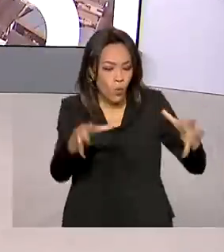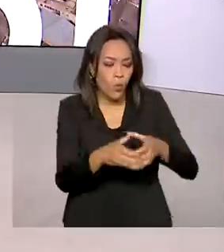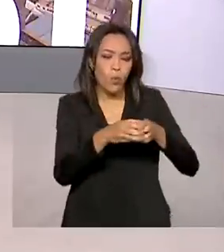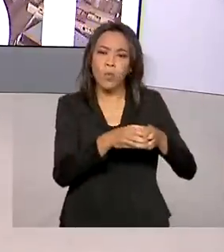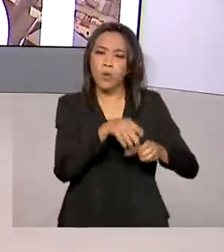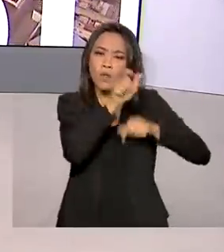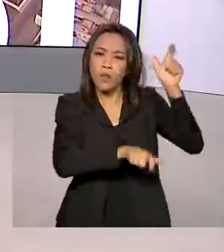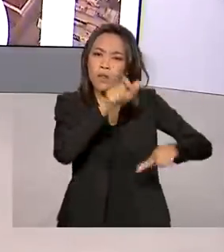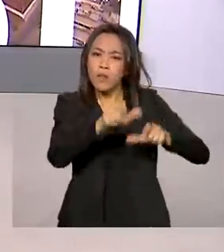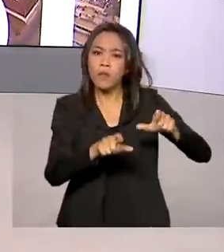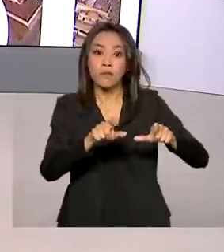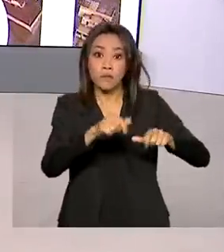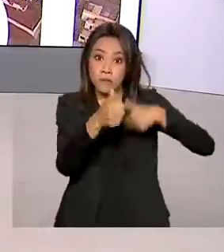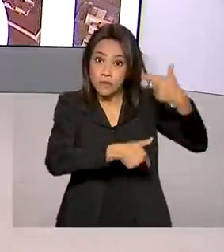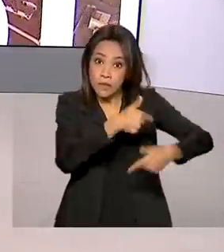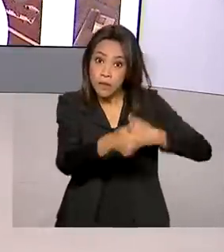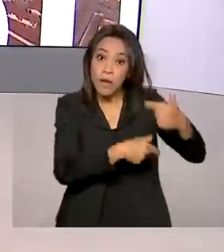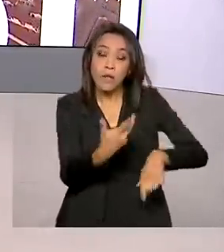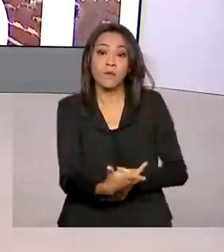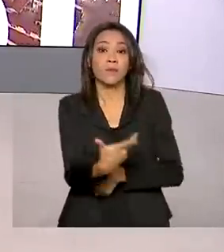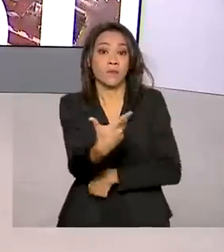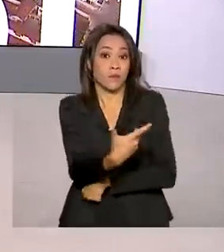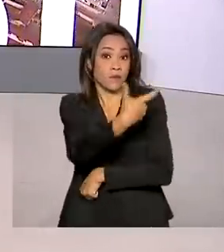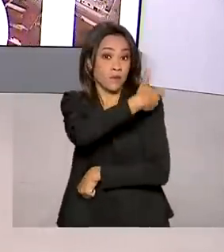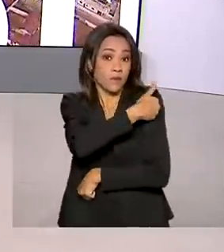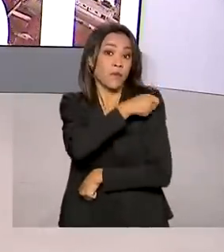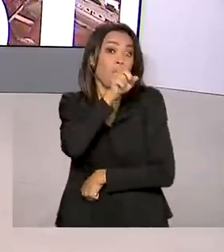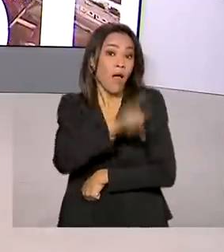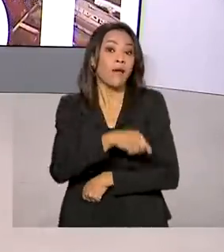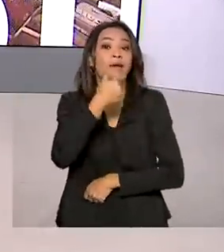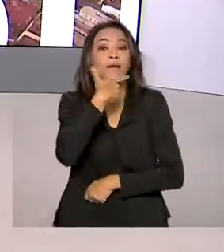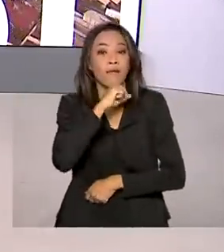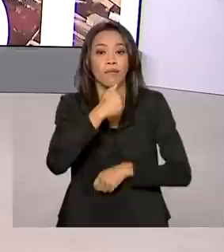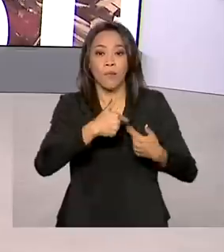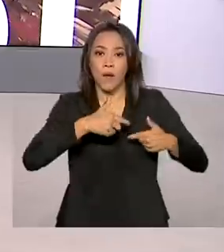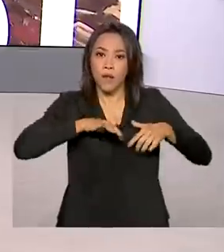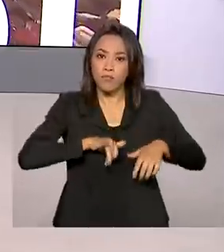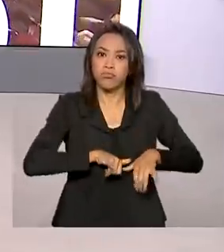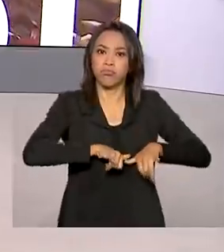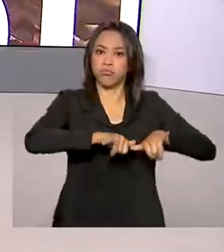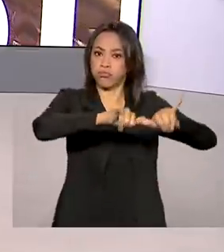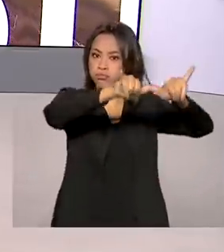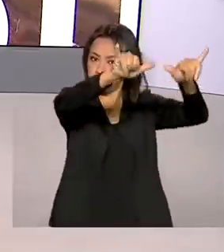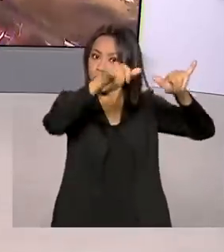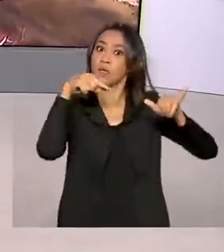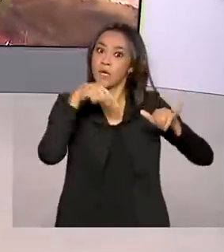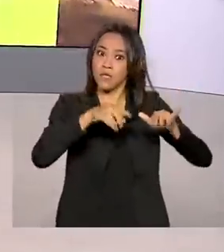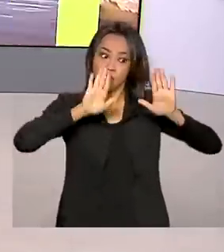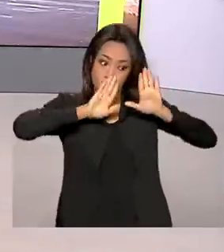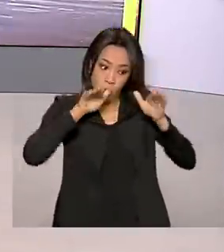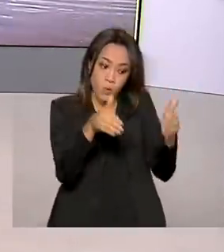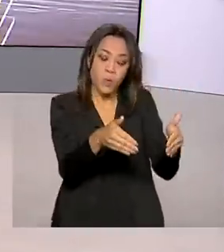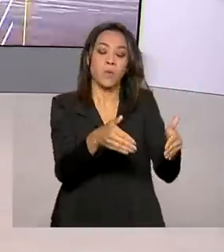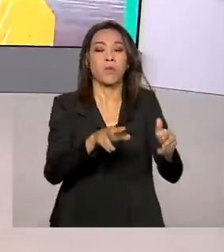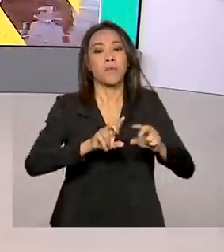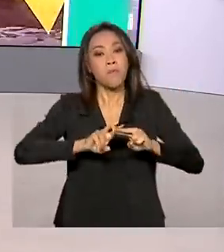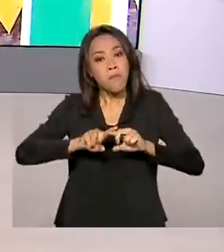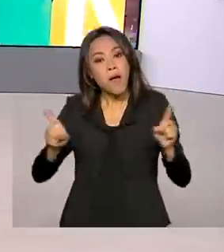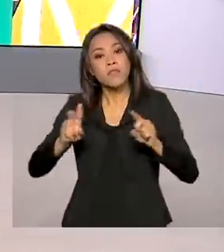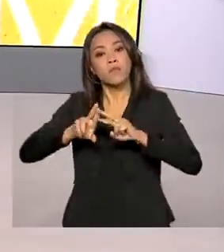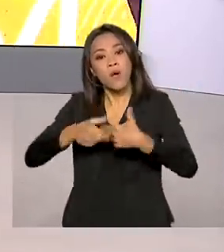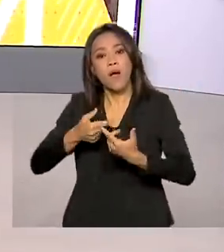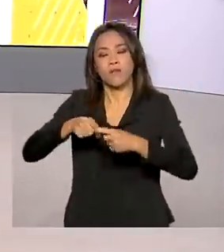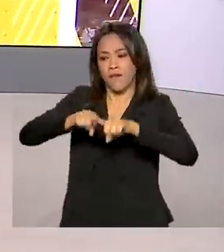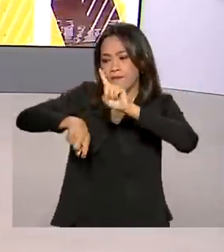começou a ser vacinado, os portuários. Esses profissionais já estavam no grupo prioritário, mas em razão da nova